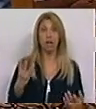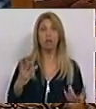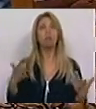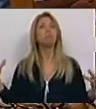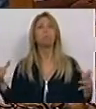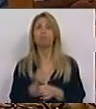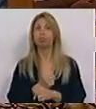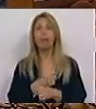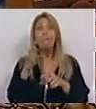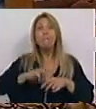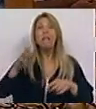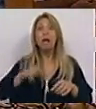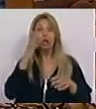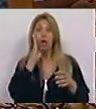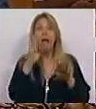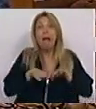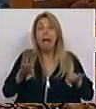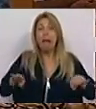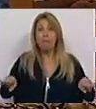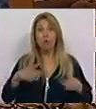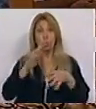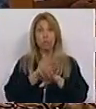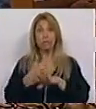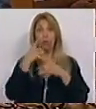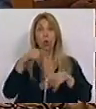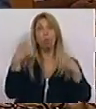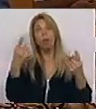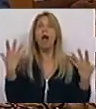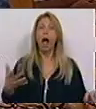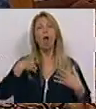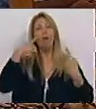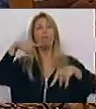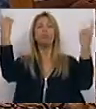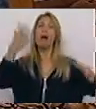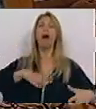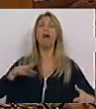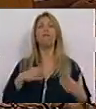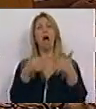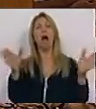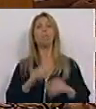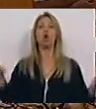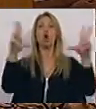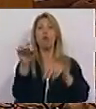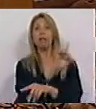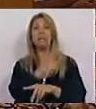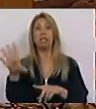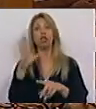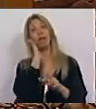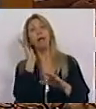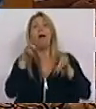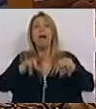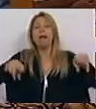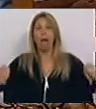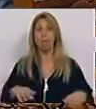público, vem agora pressurosamente anunciar que quer abrir 600 novas camas. No Instituto Nacional de Emergência Médica,